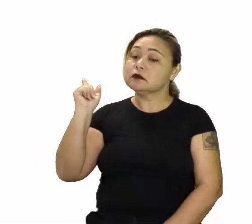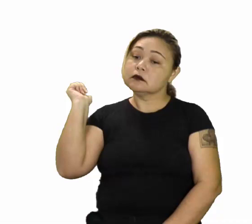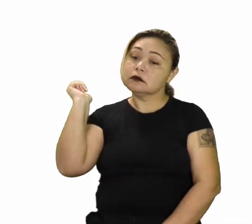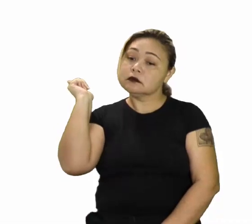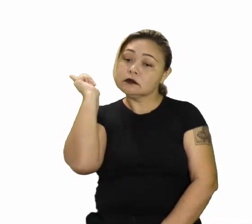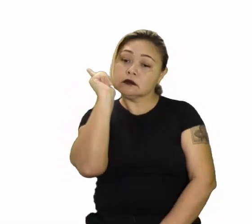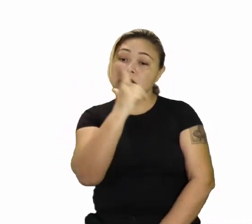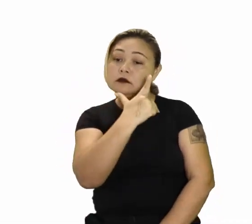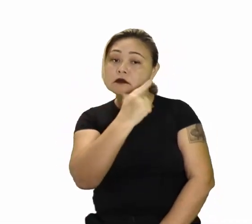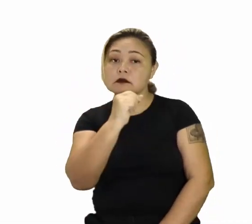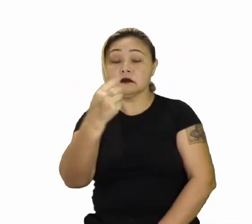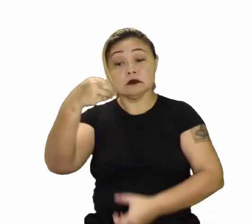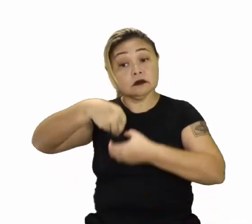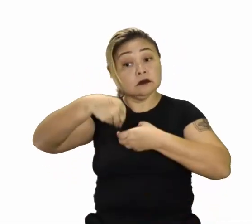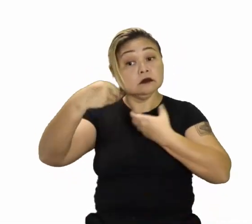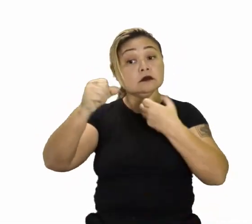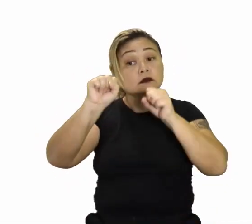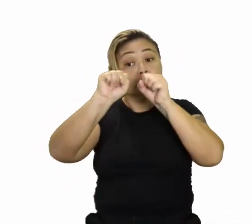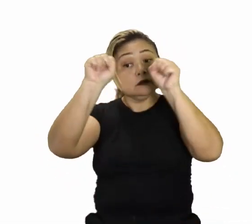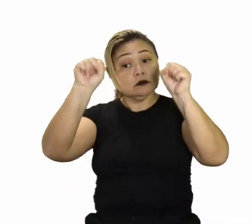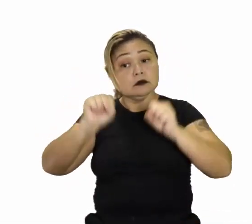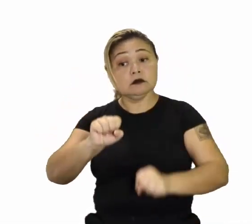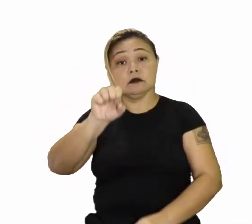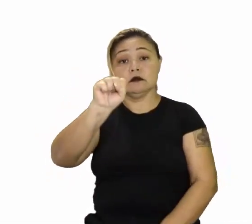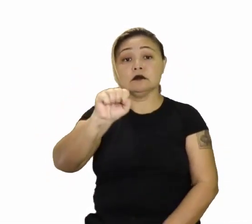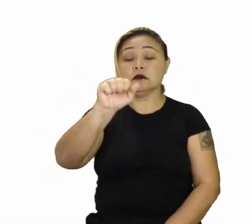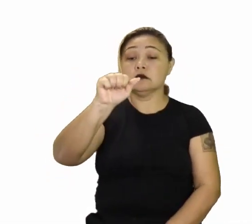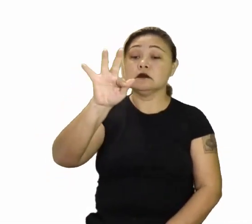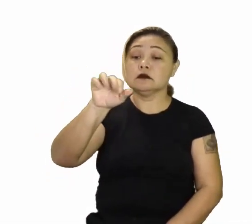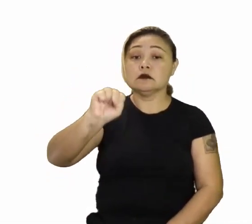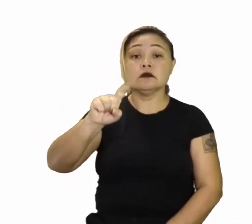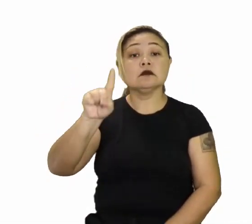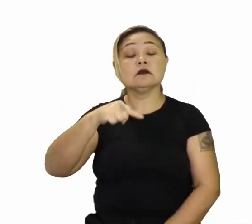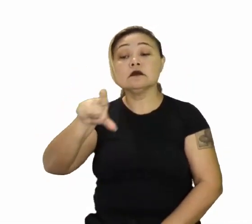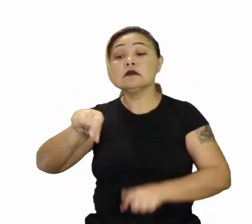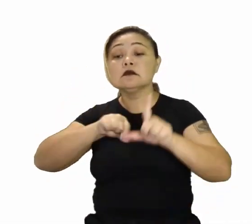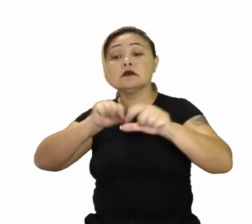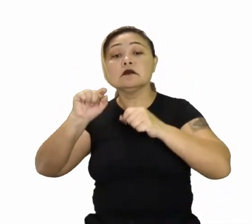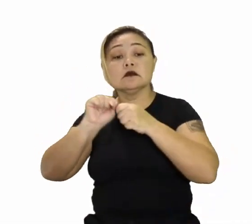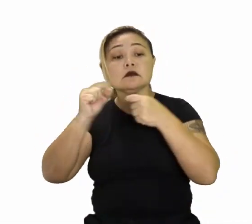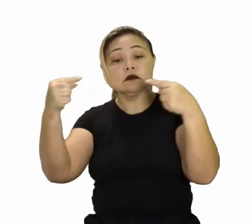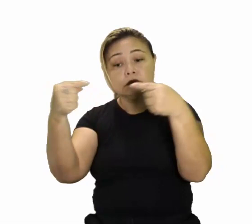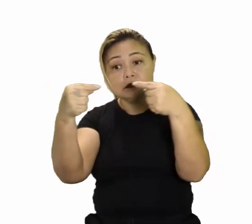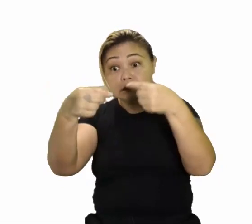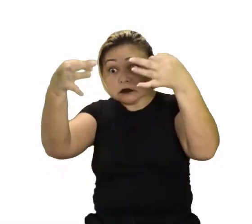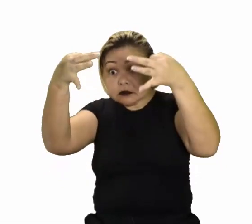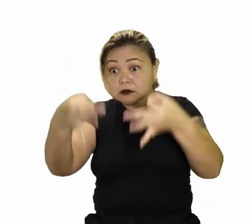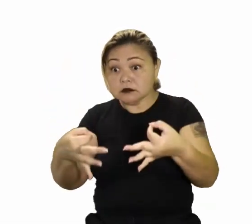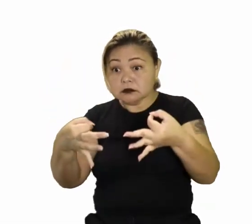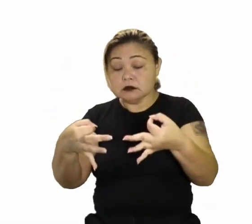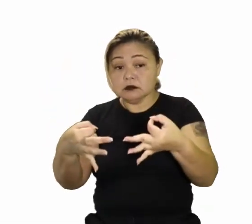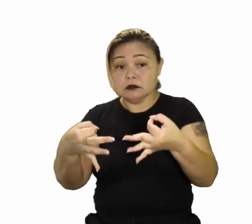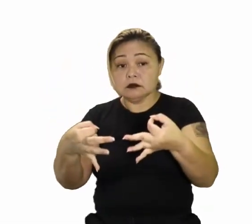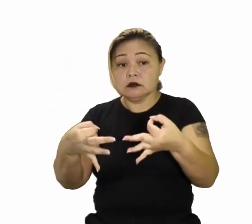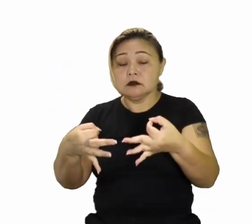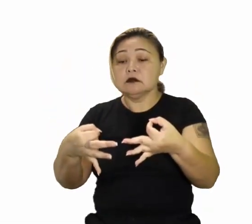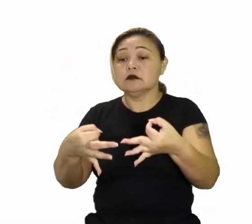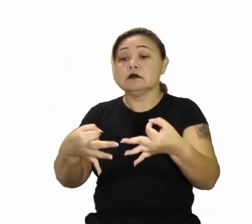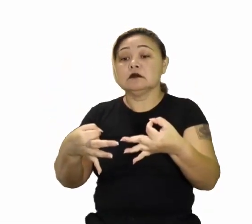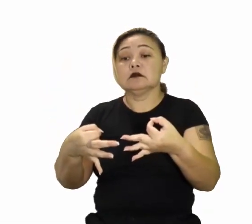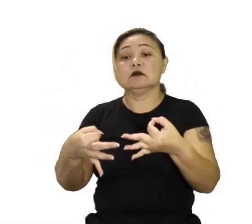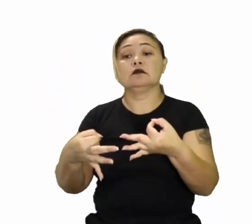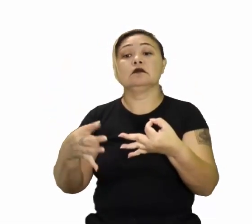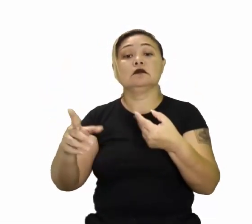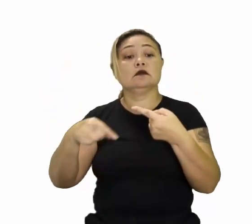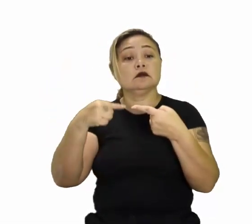Dentro de modelos SAFs. É escolhido. Dependendo do que professor? Da combinação correta. Em